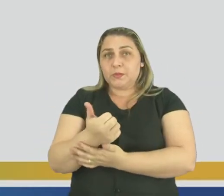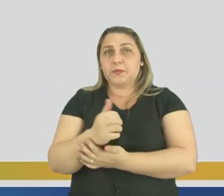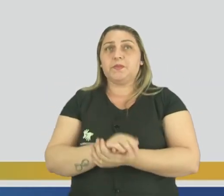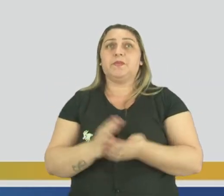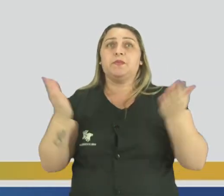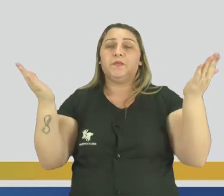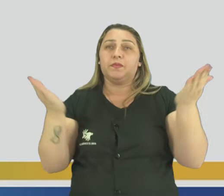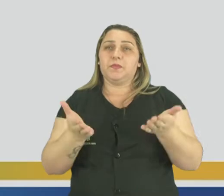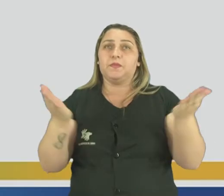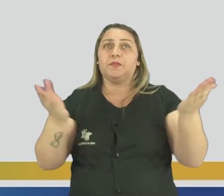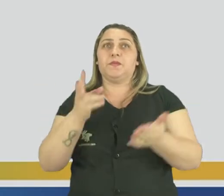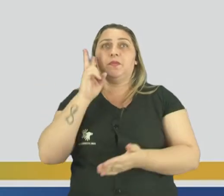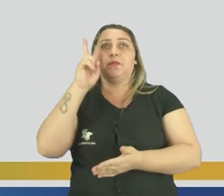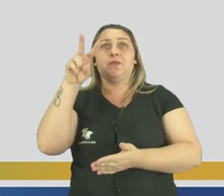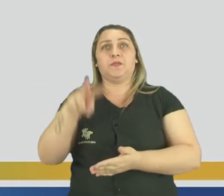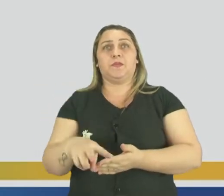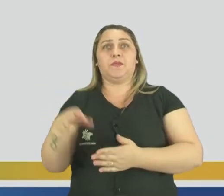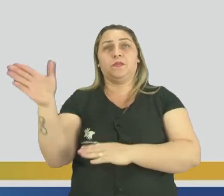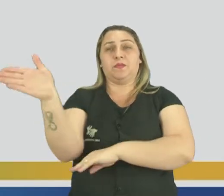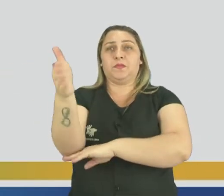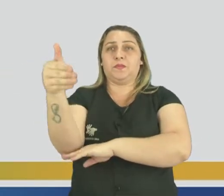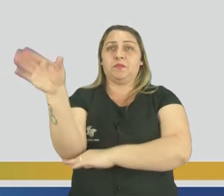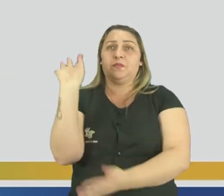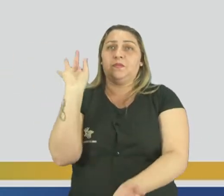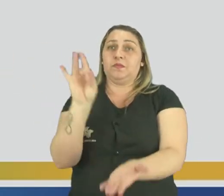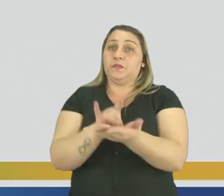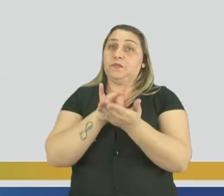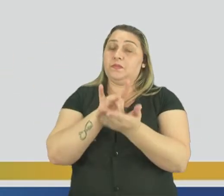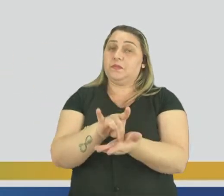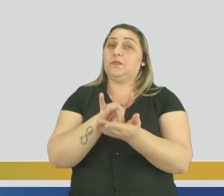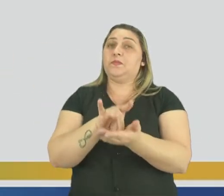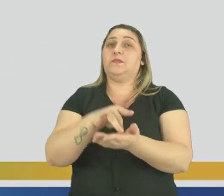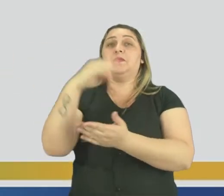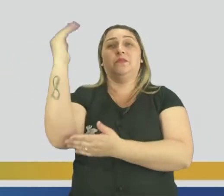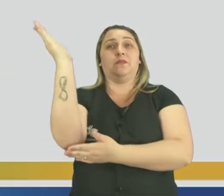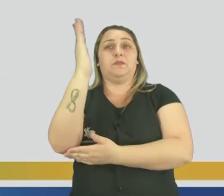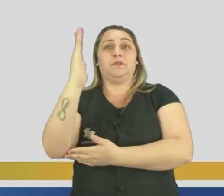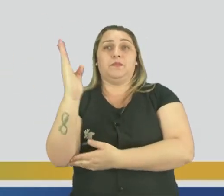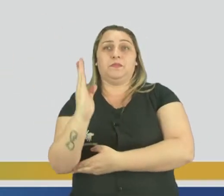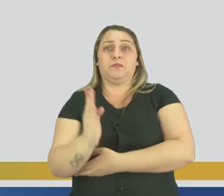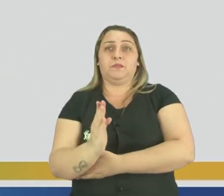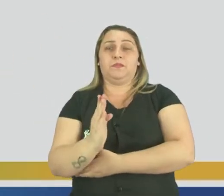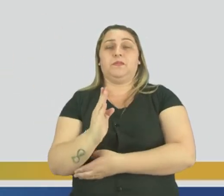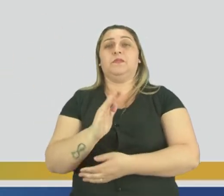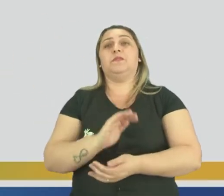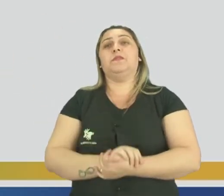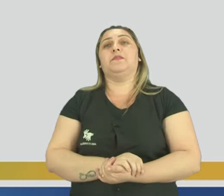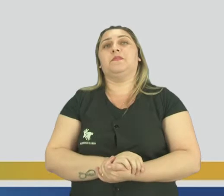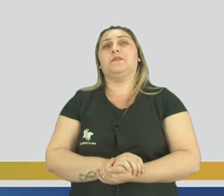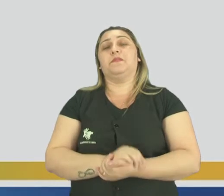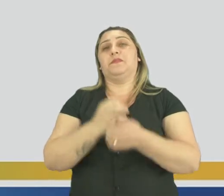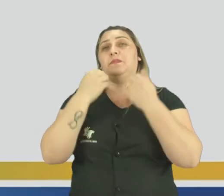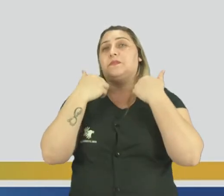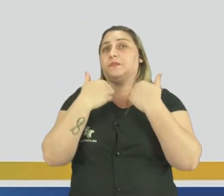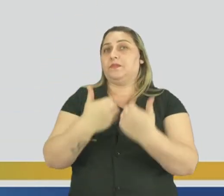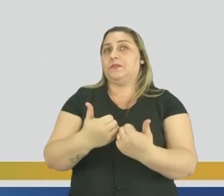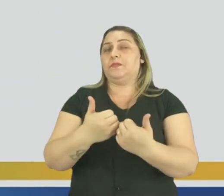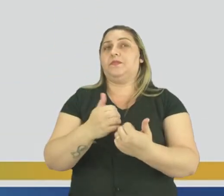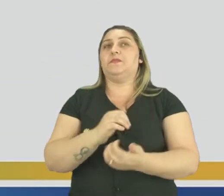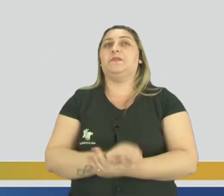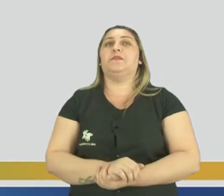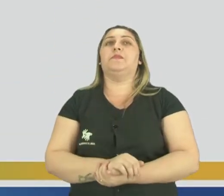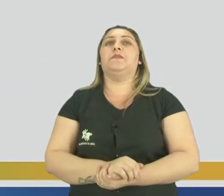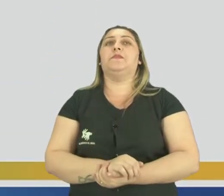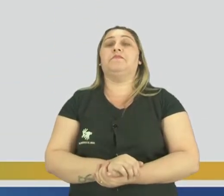Agora nós vamos ver, ó, a bandeira original do Brasil. Tudo bem? Olha